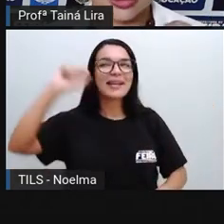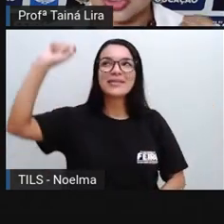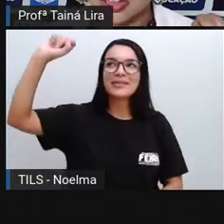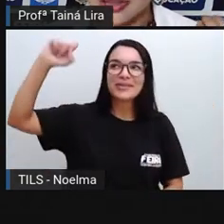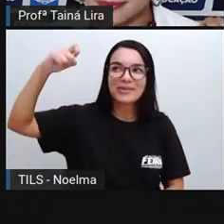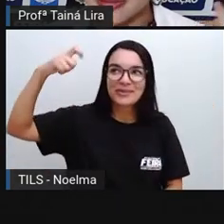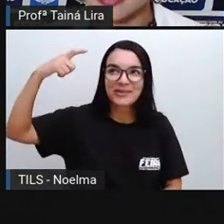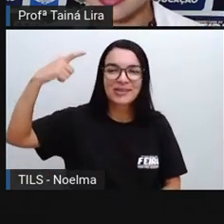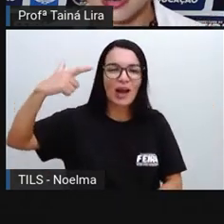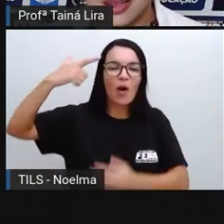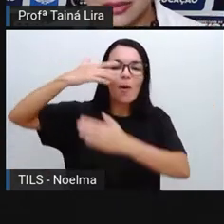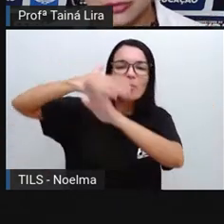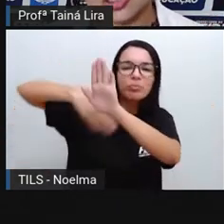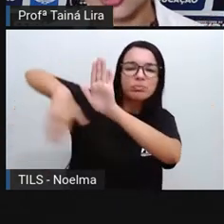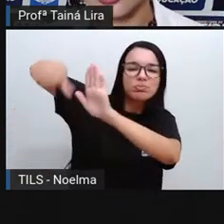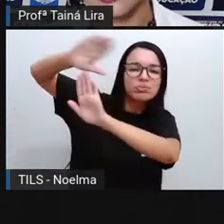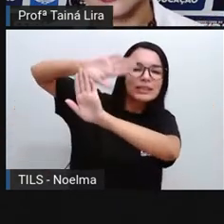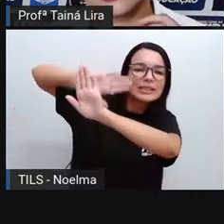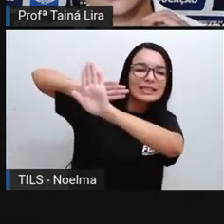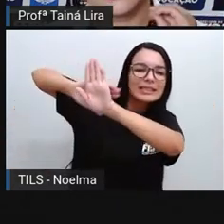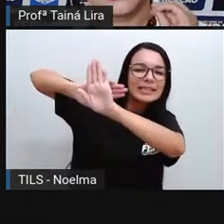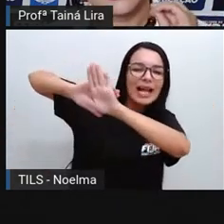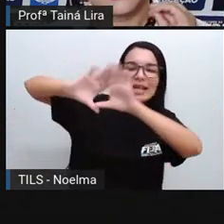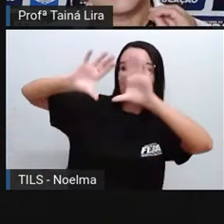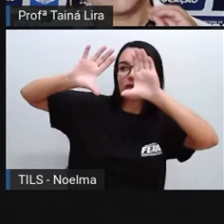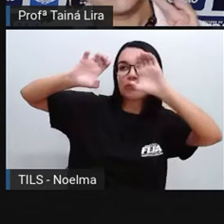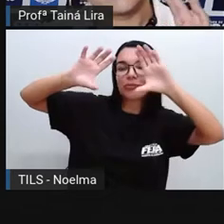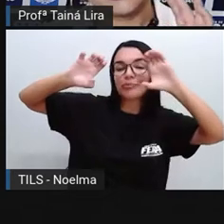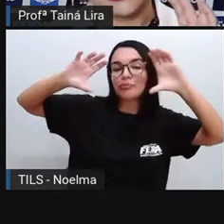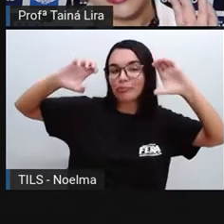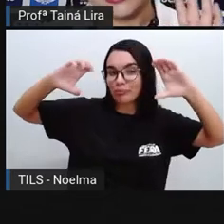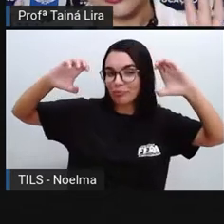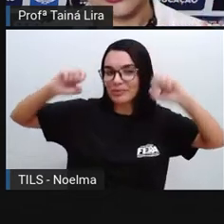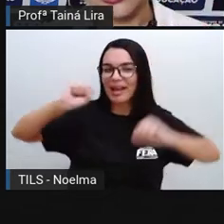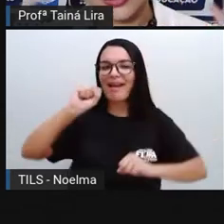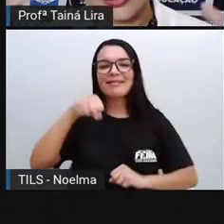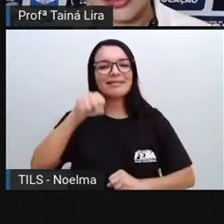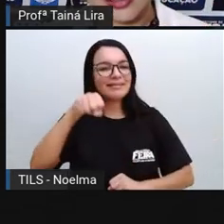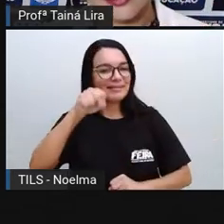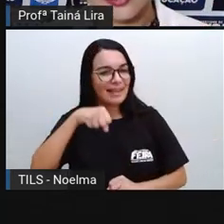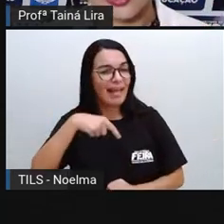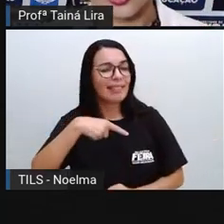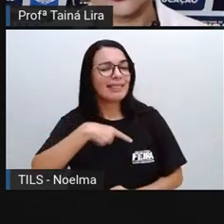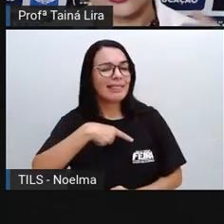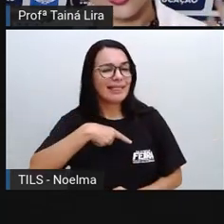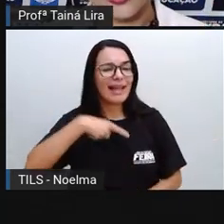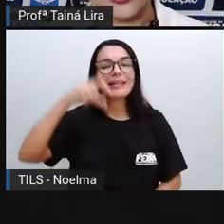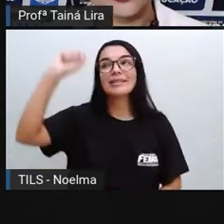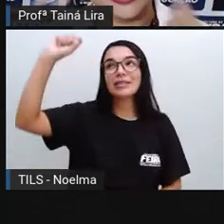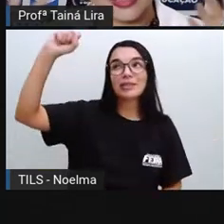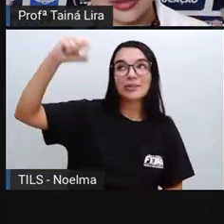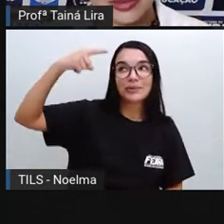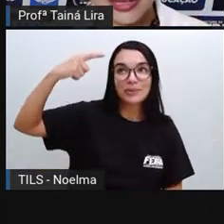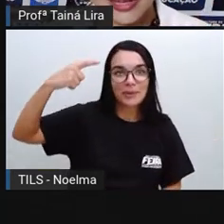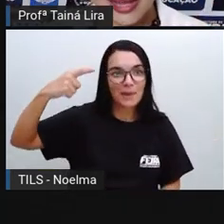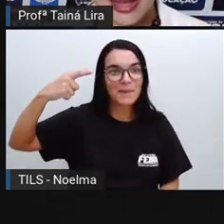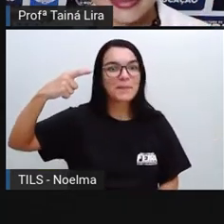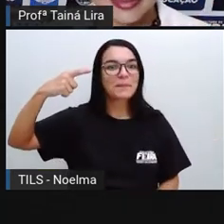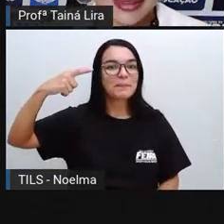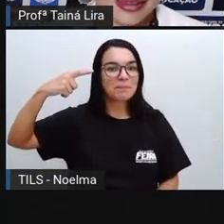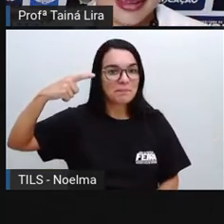dia é mais claro. A gente tem ali a luminosidade, ou seja, o sol iluminando